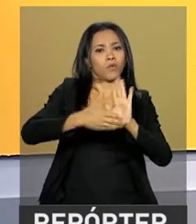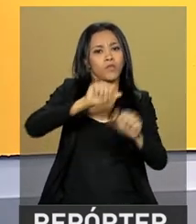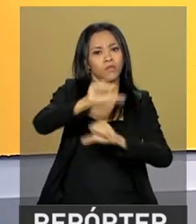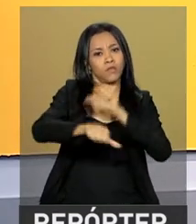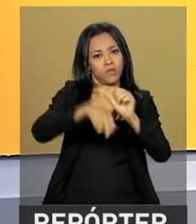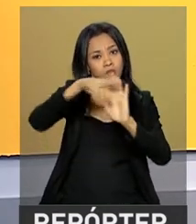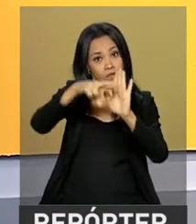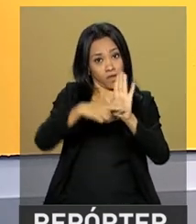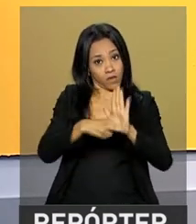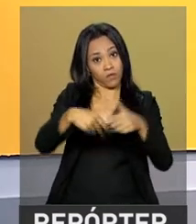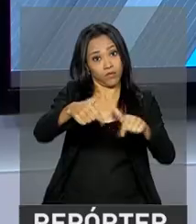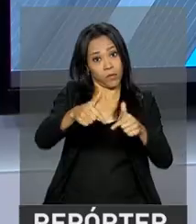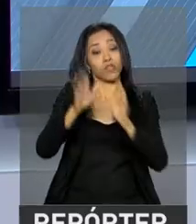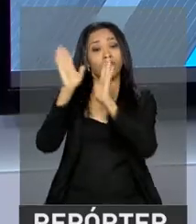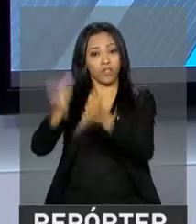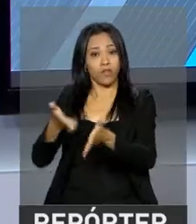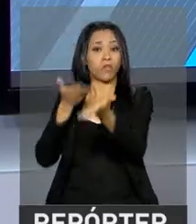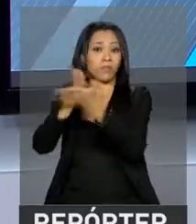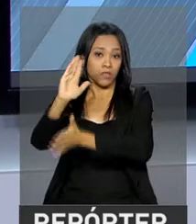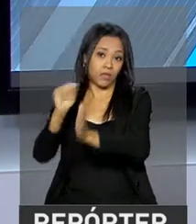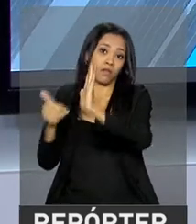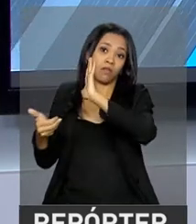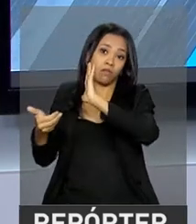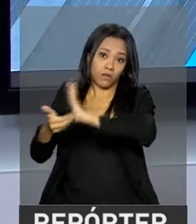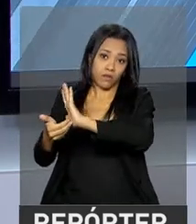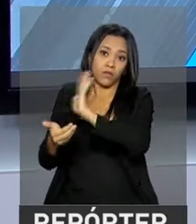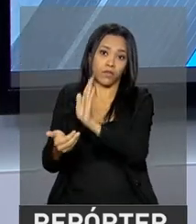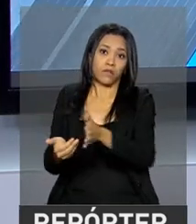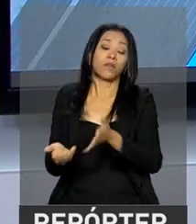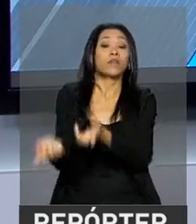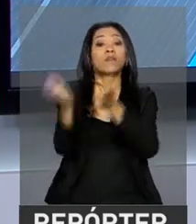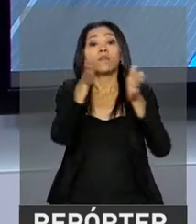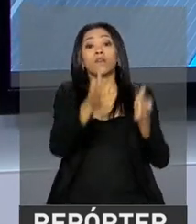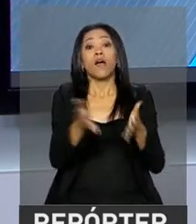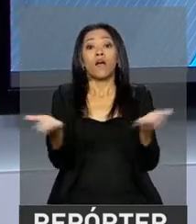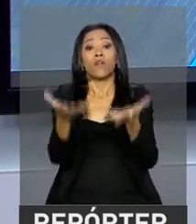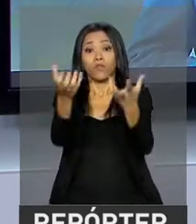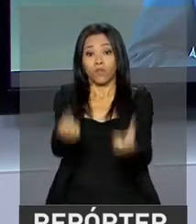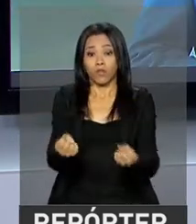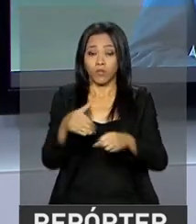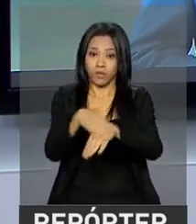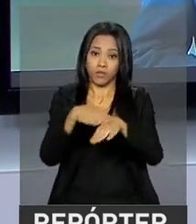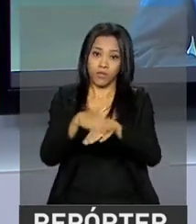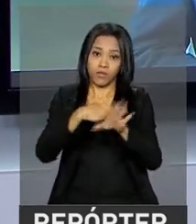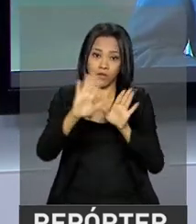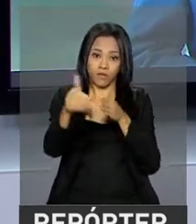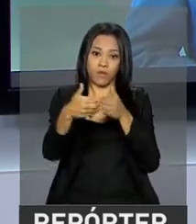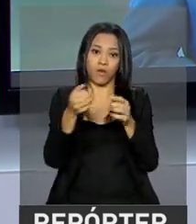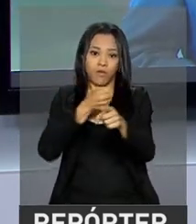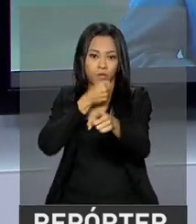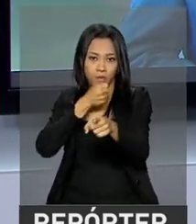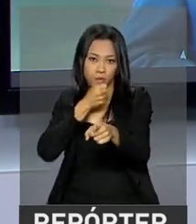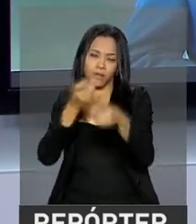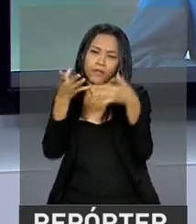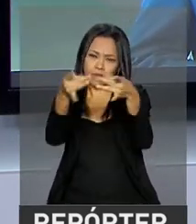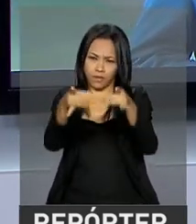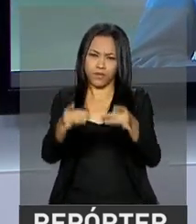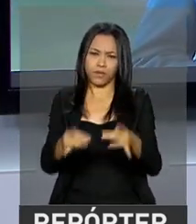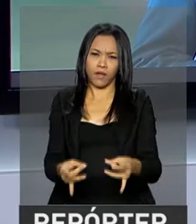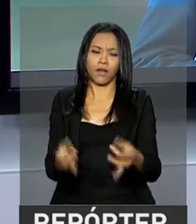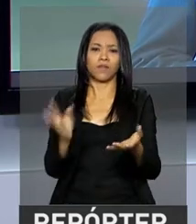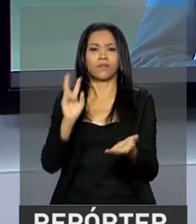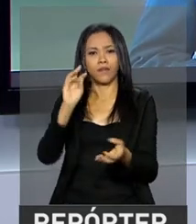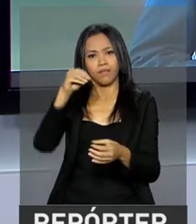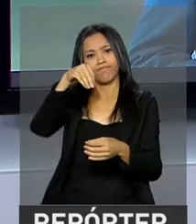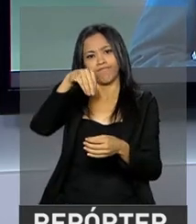na Câmara dos Deputados. Vamos, então, conversar ao vivo com o repórter João Pedro Neto, que traz os detalhes lá do